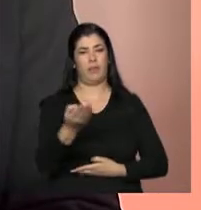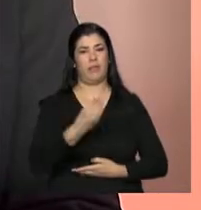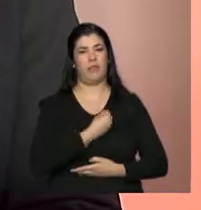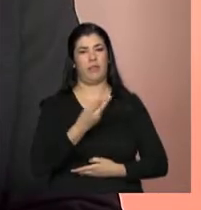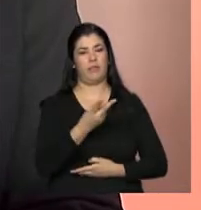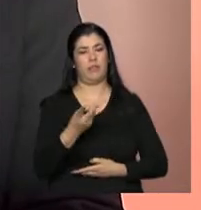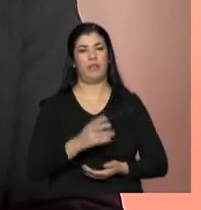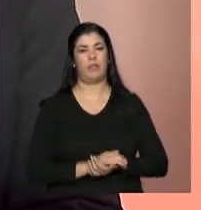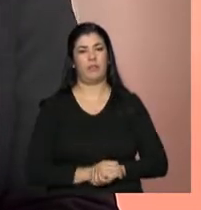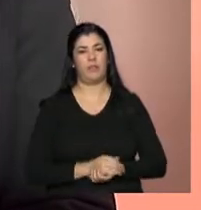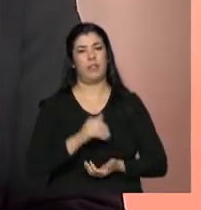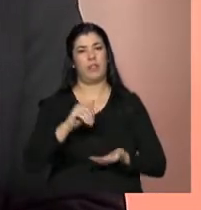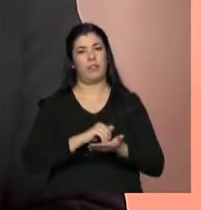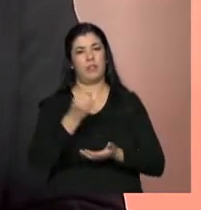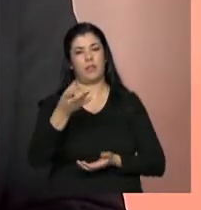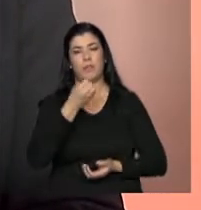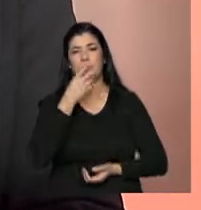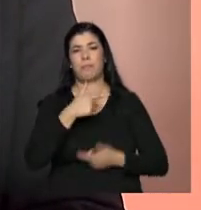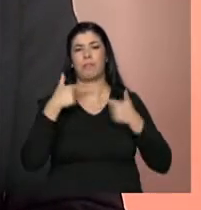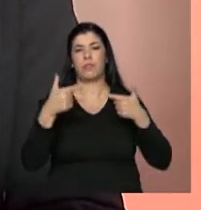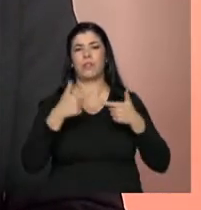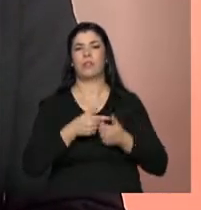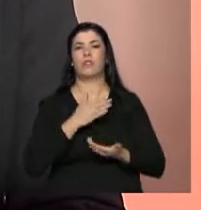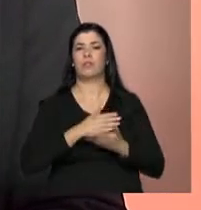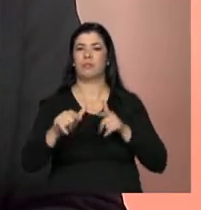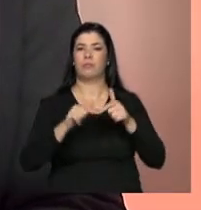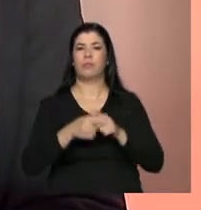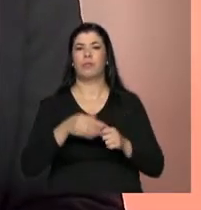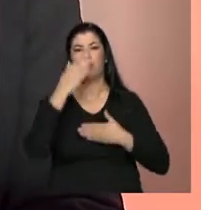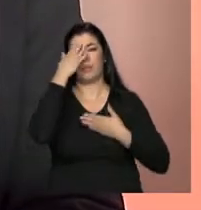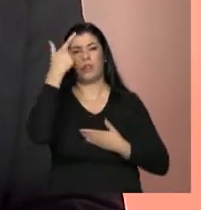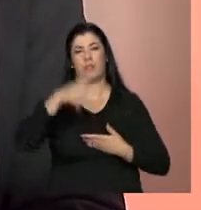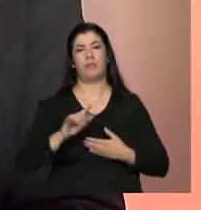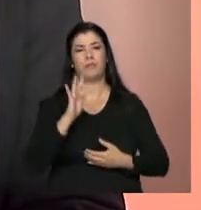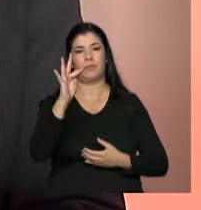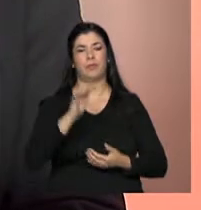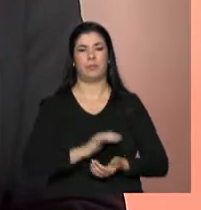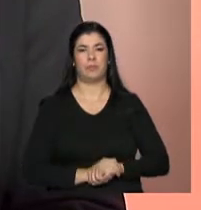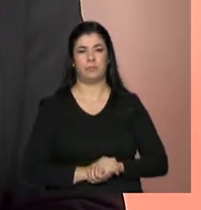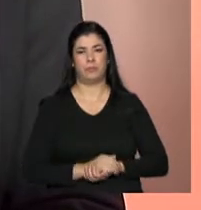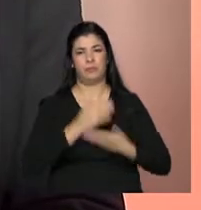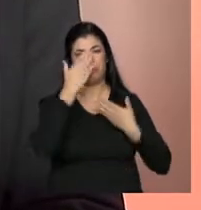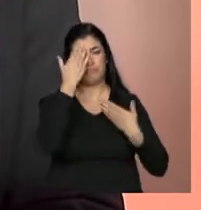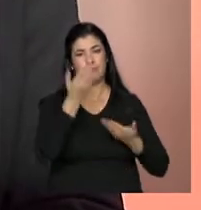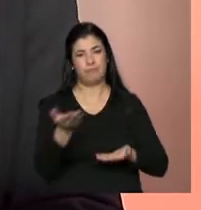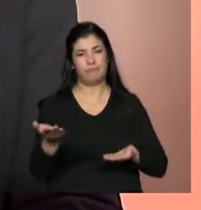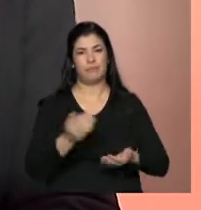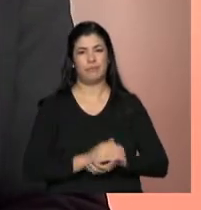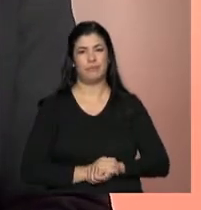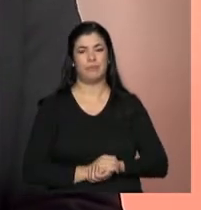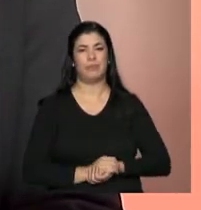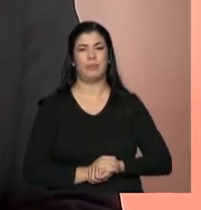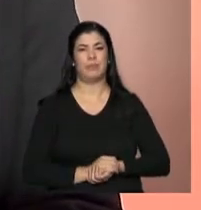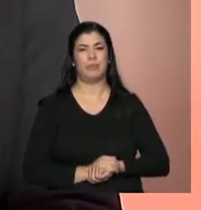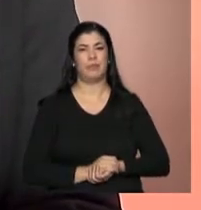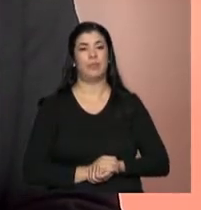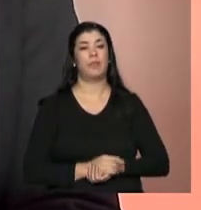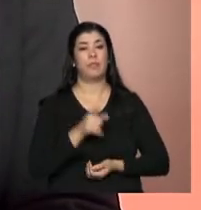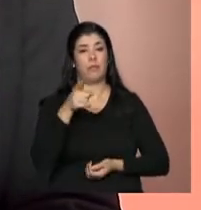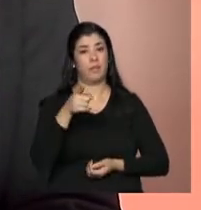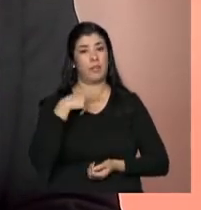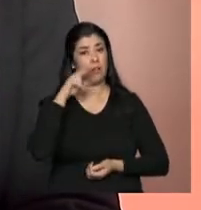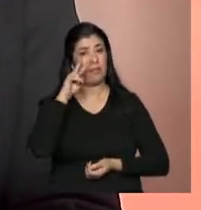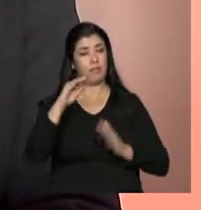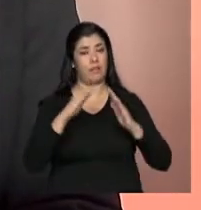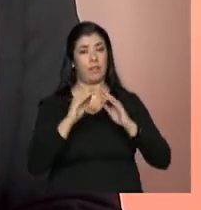duas. Secretária, boa sorte na sua gestão. Ana Paula, obrigada e até uma próxima oportunidade. Tá bom, muito obrigada. Obrigada mais uma vez. Bem, e você que nos